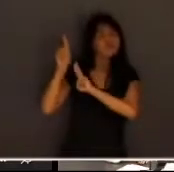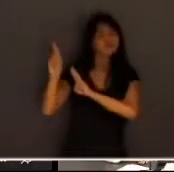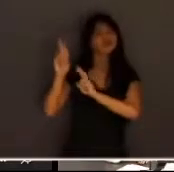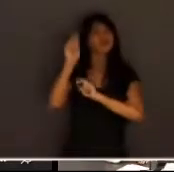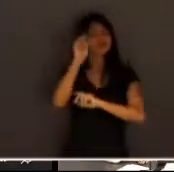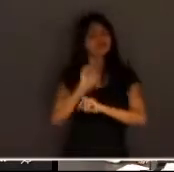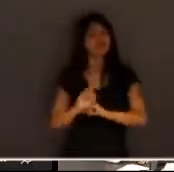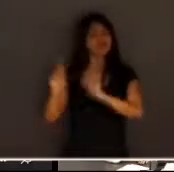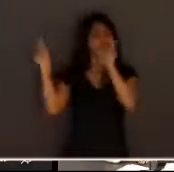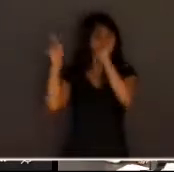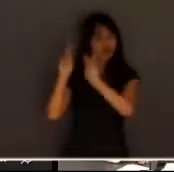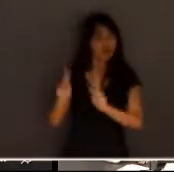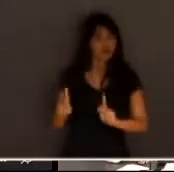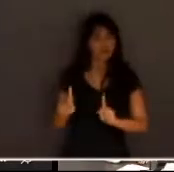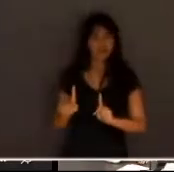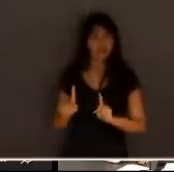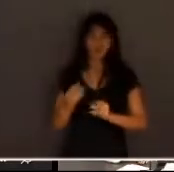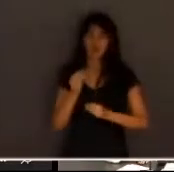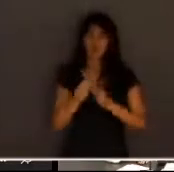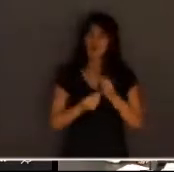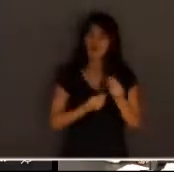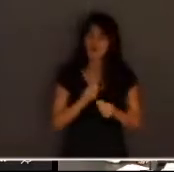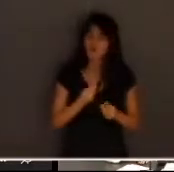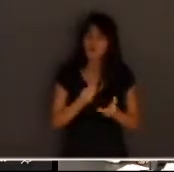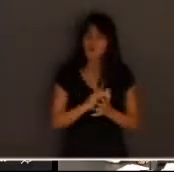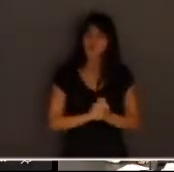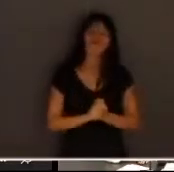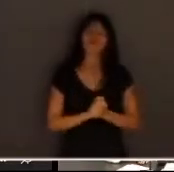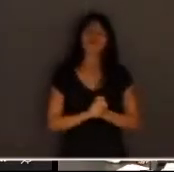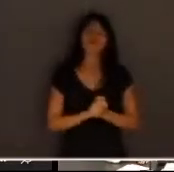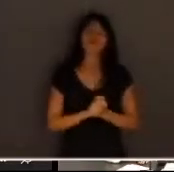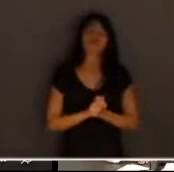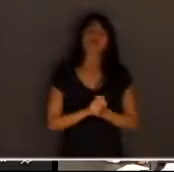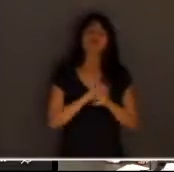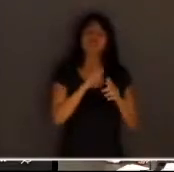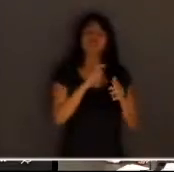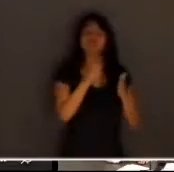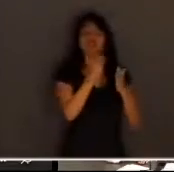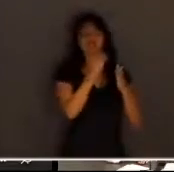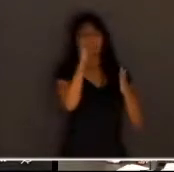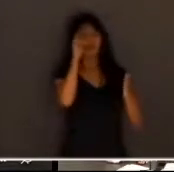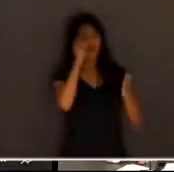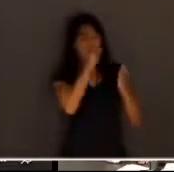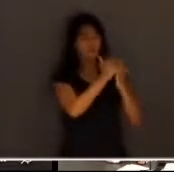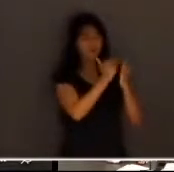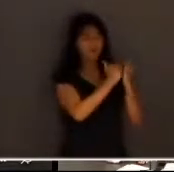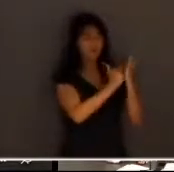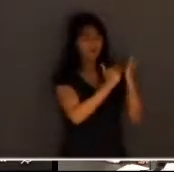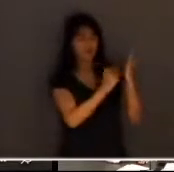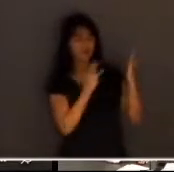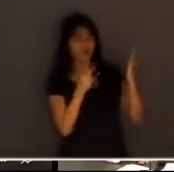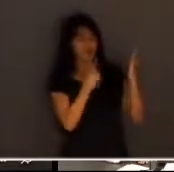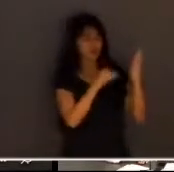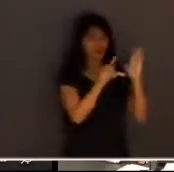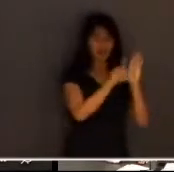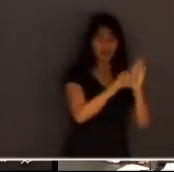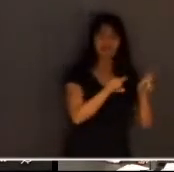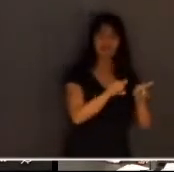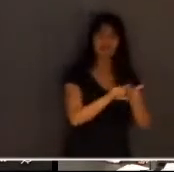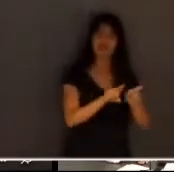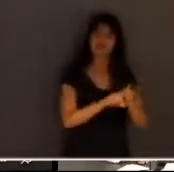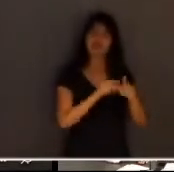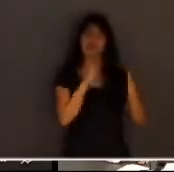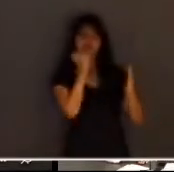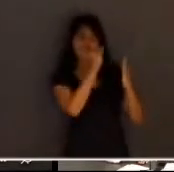paz e através do que? através do cumprimento das expectativas normativas através do cumprimento do